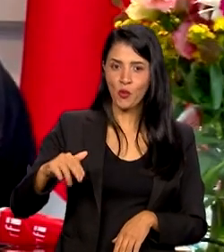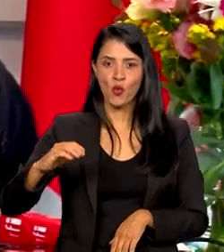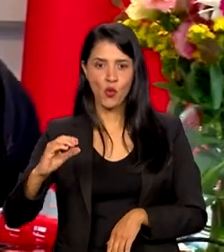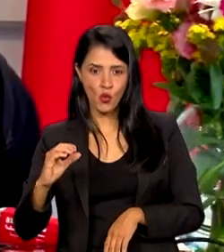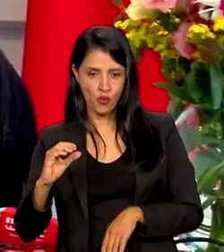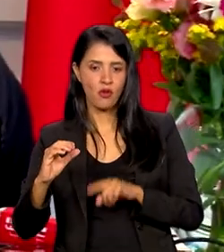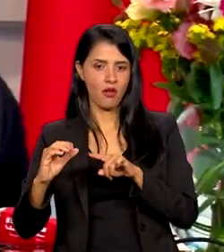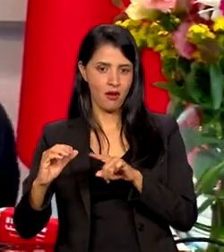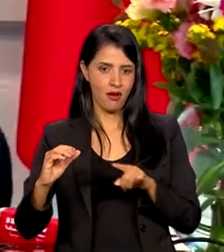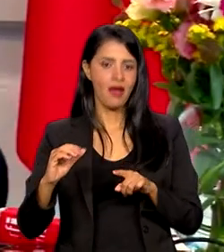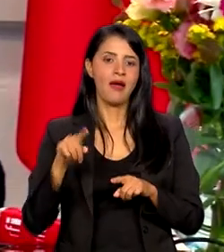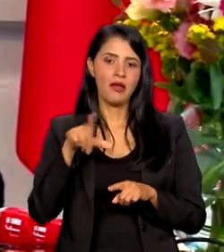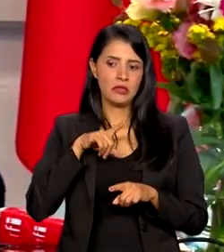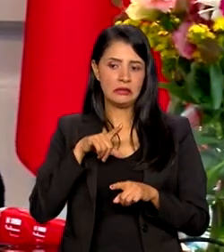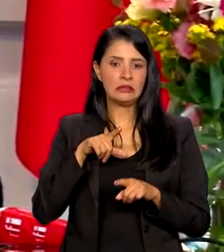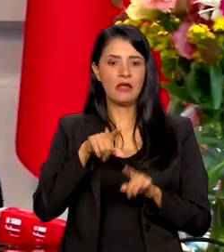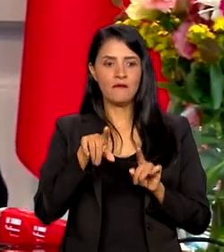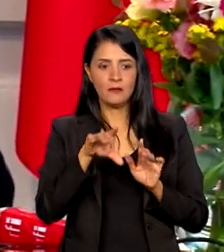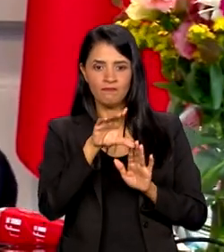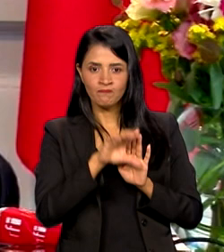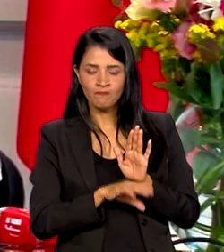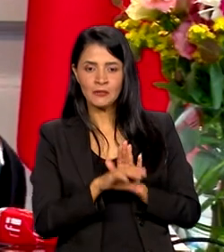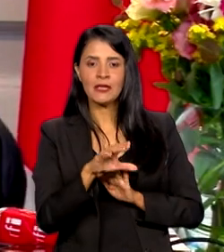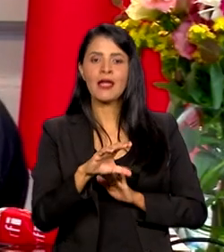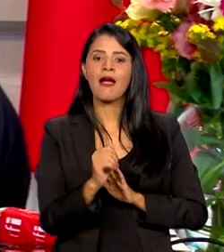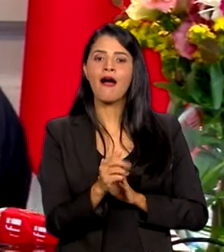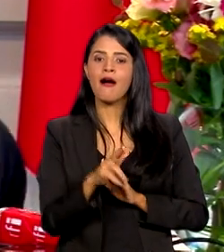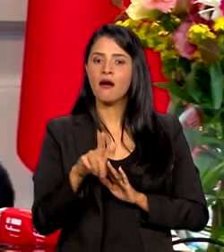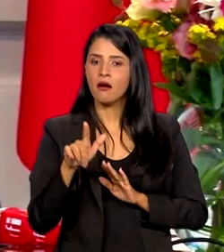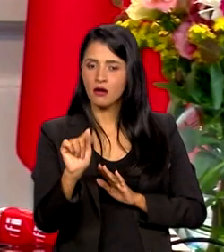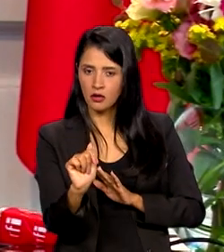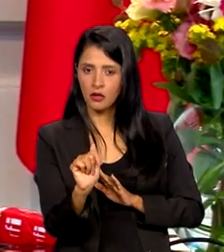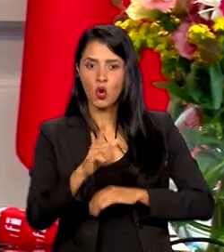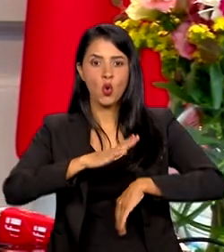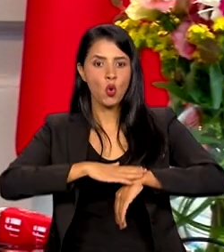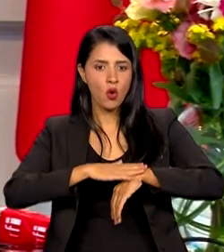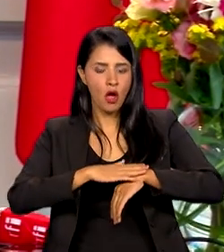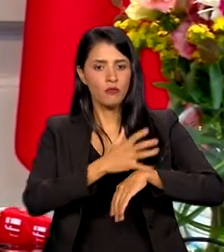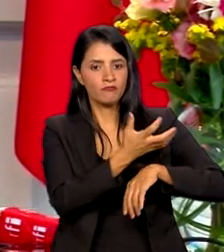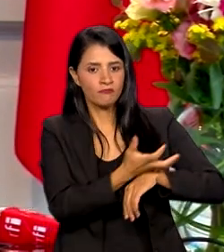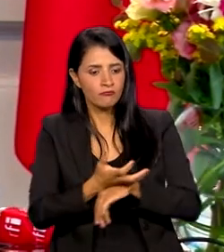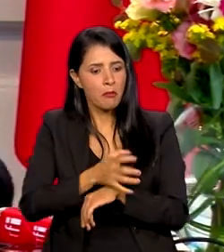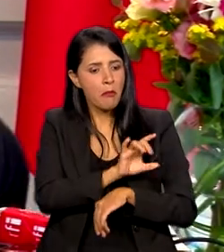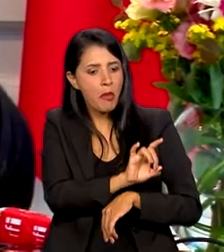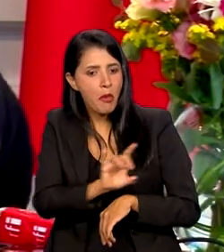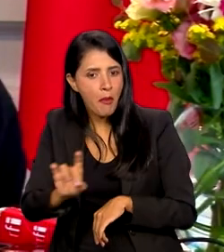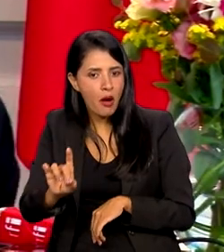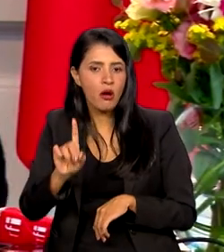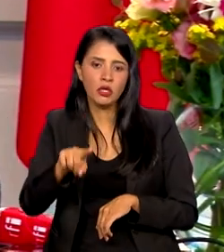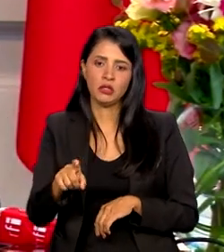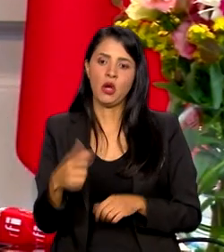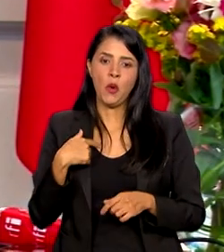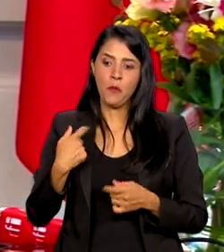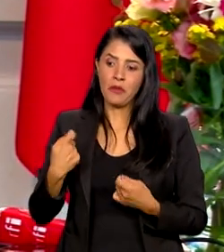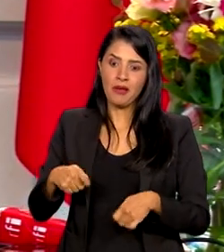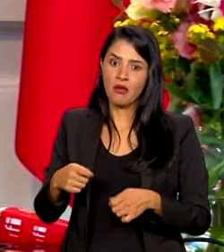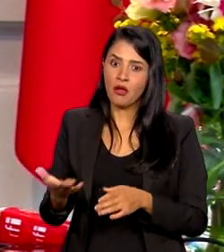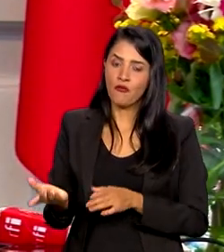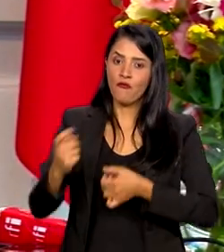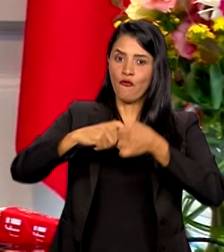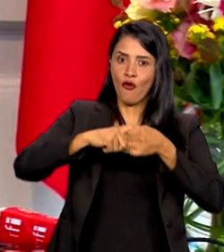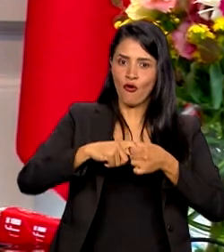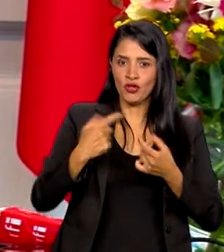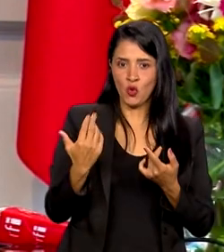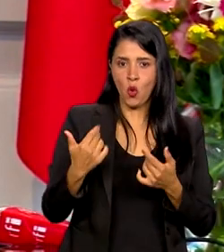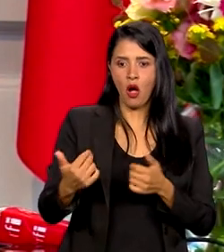Então houve redução de carga horária em algumas disciplinas. Então há uma demanda muito forte para o retorno dessa disciplina na